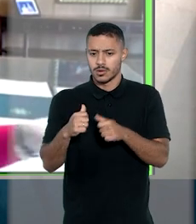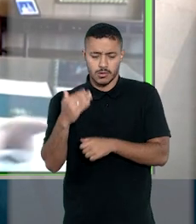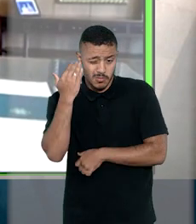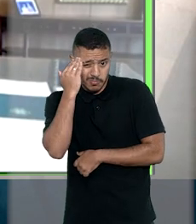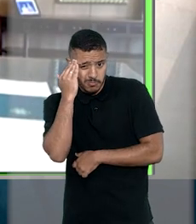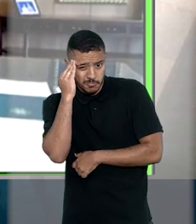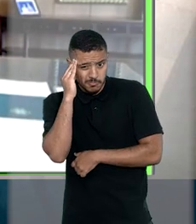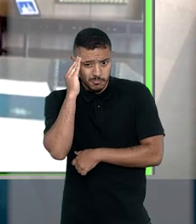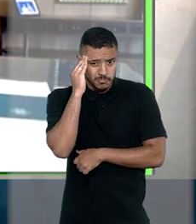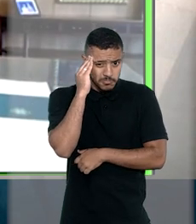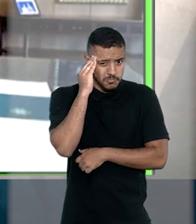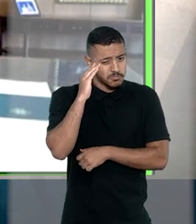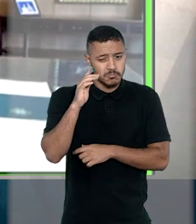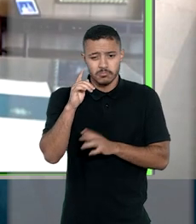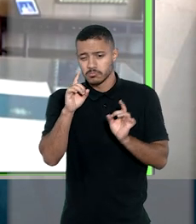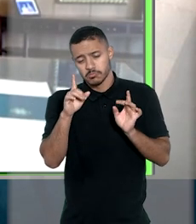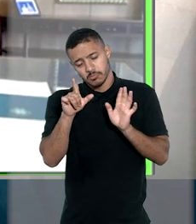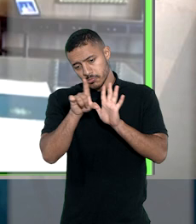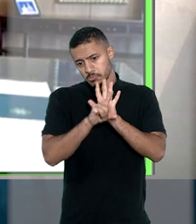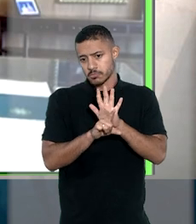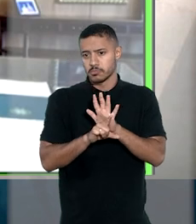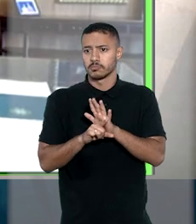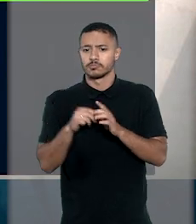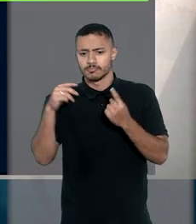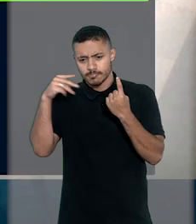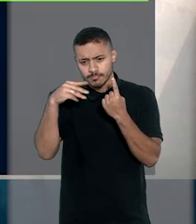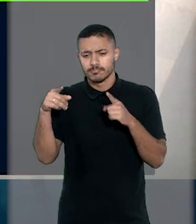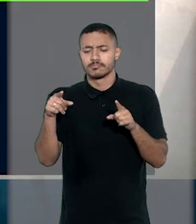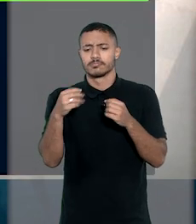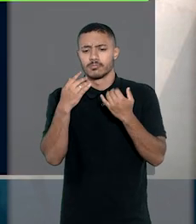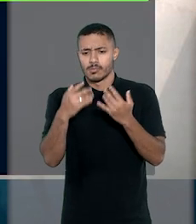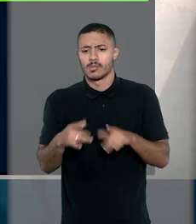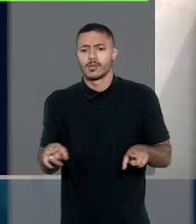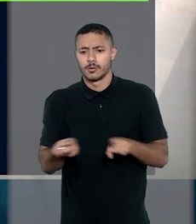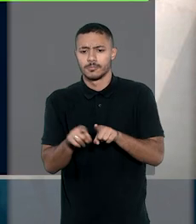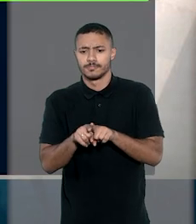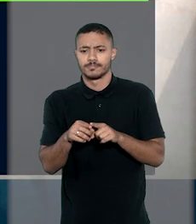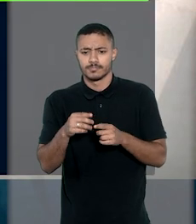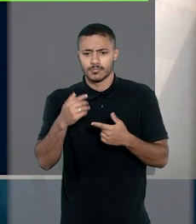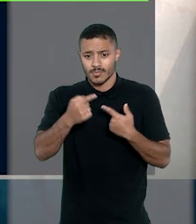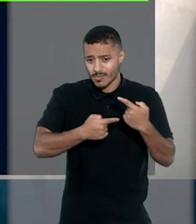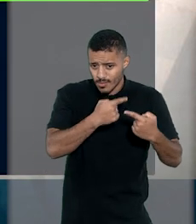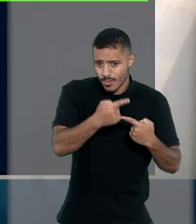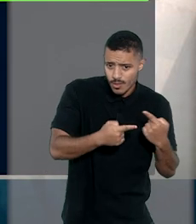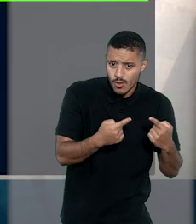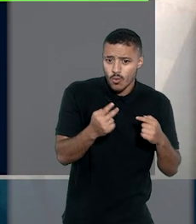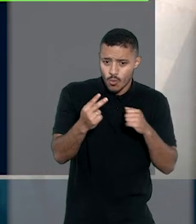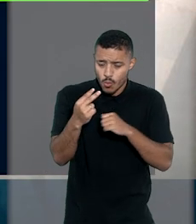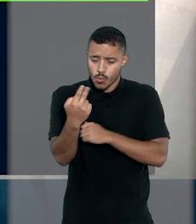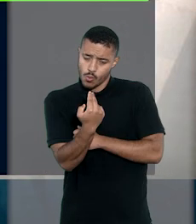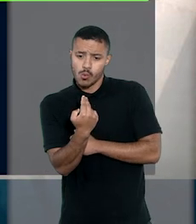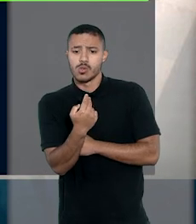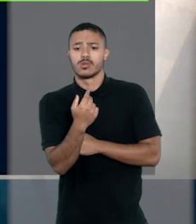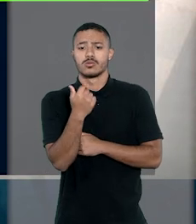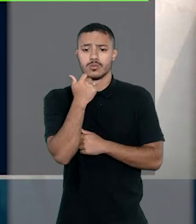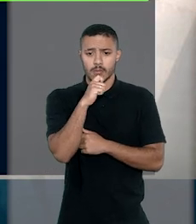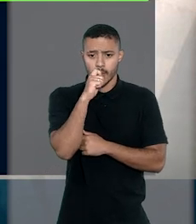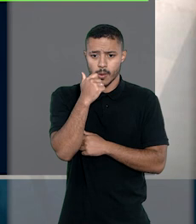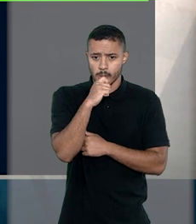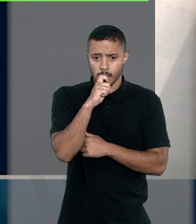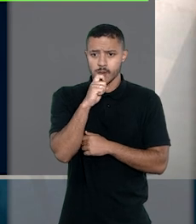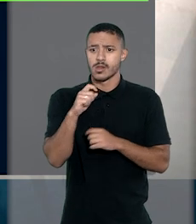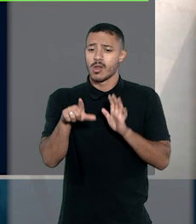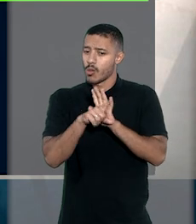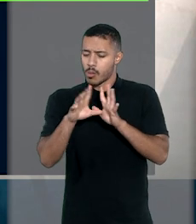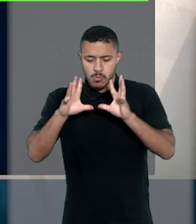determina que ele seja interpretado de forma literal. A ministra explicou ainda que a exclusão de herdeiro que atenta contra a vida dos